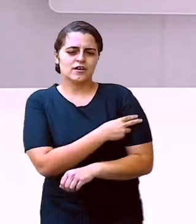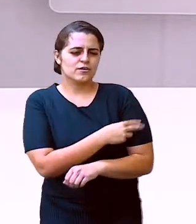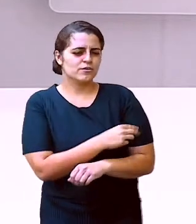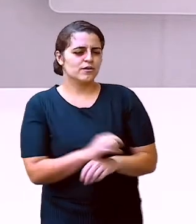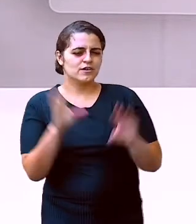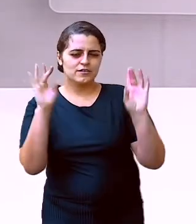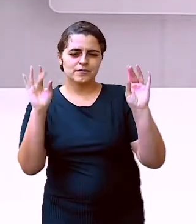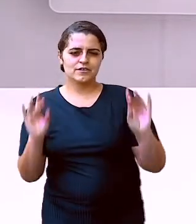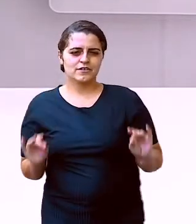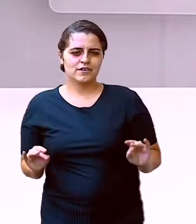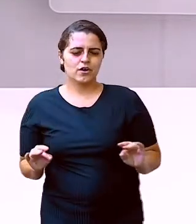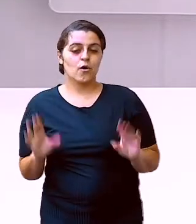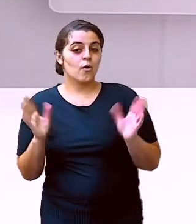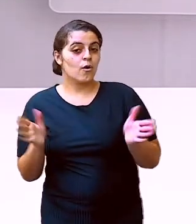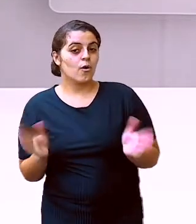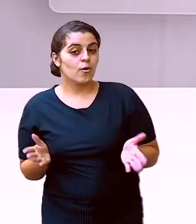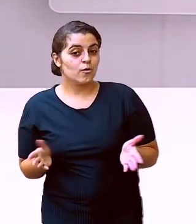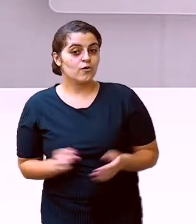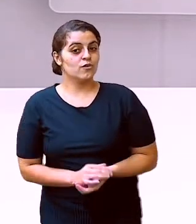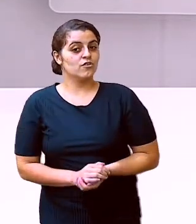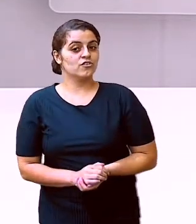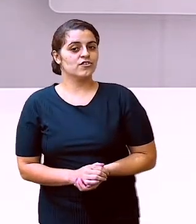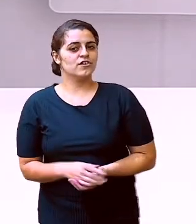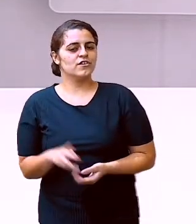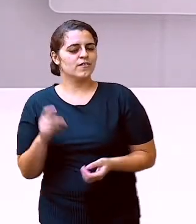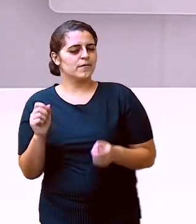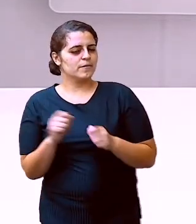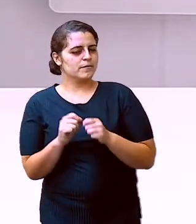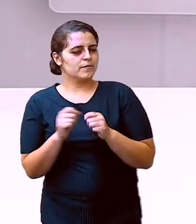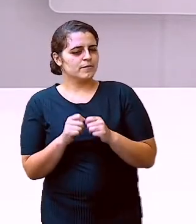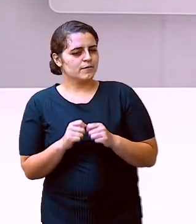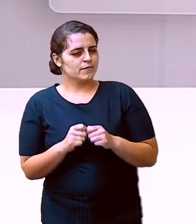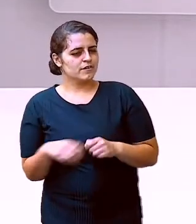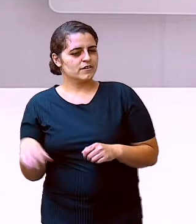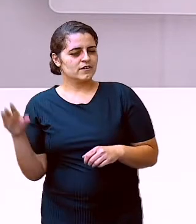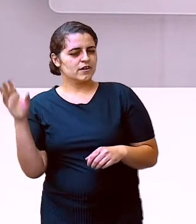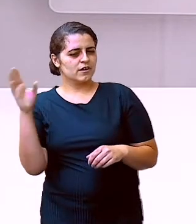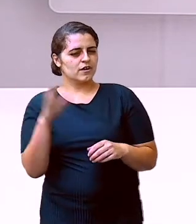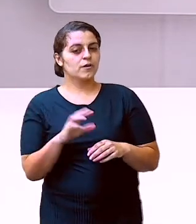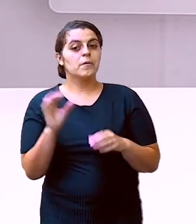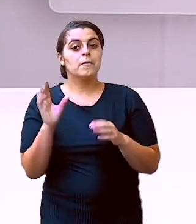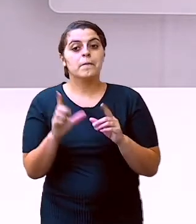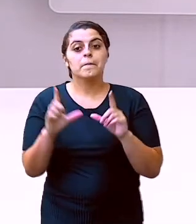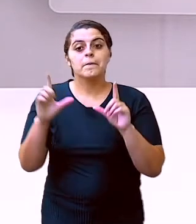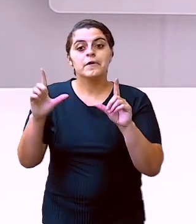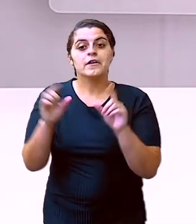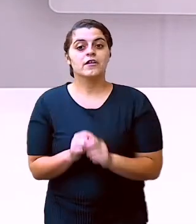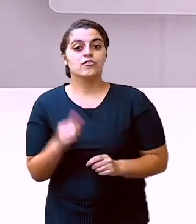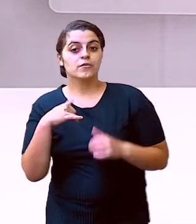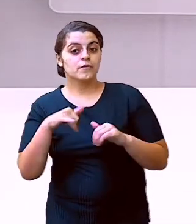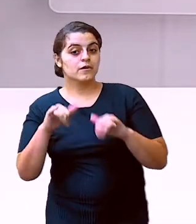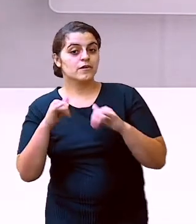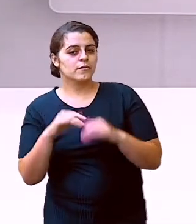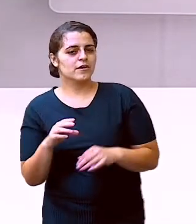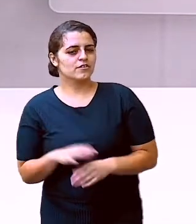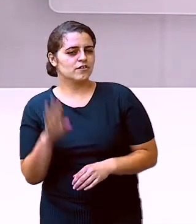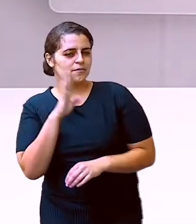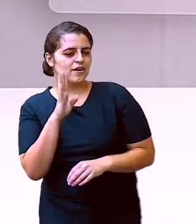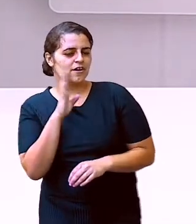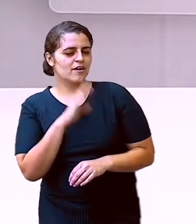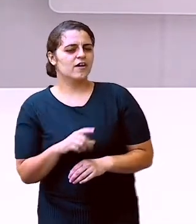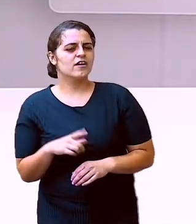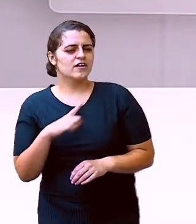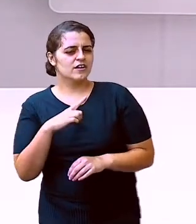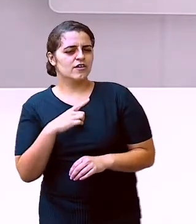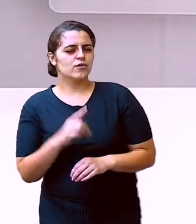maravilhoso! Hoje, na nossa aula, nós vamos aprender a fazer um bilhete. Teve um dia